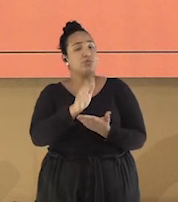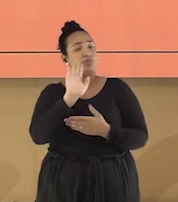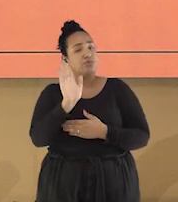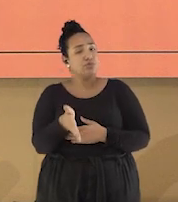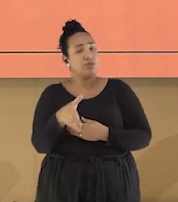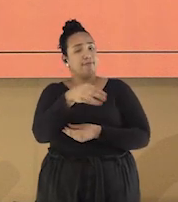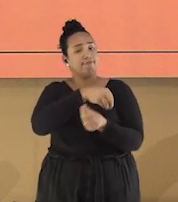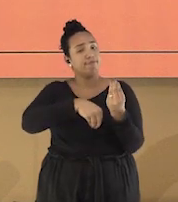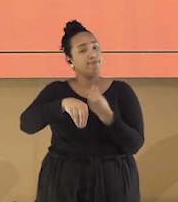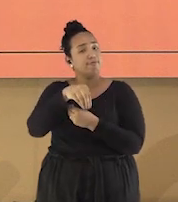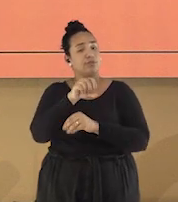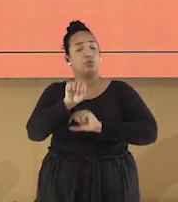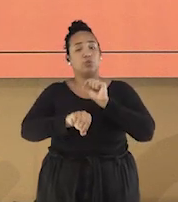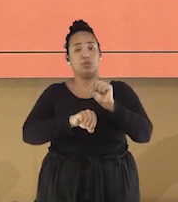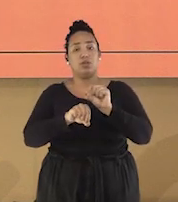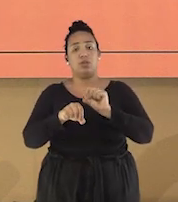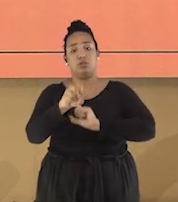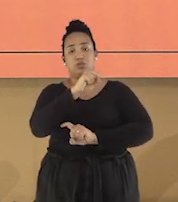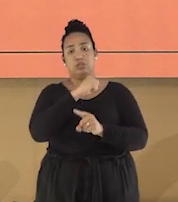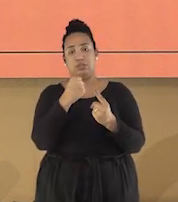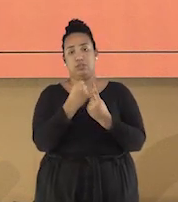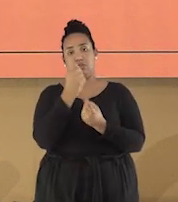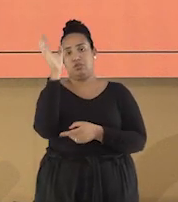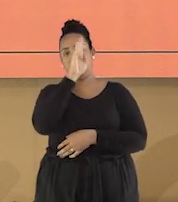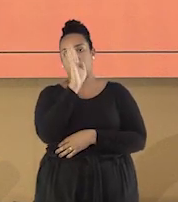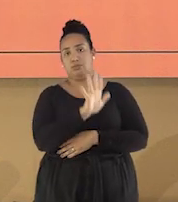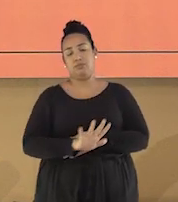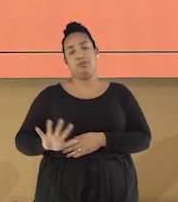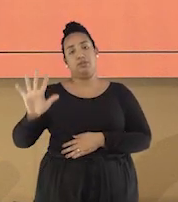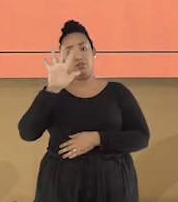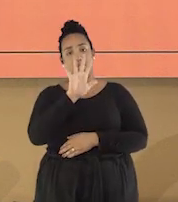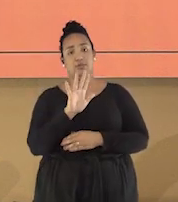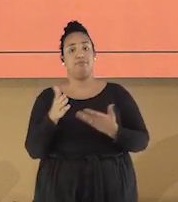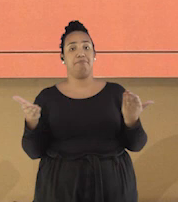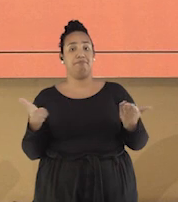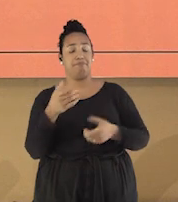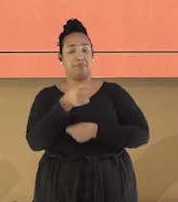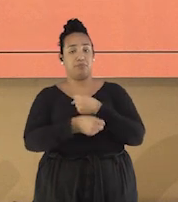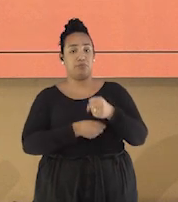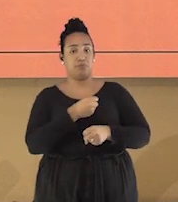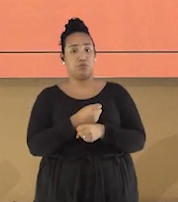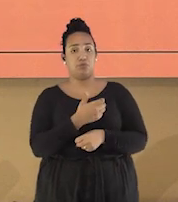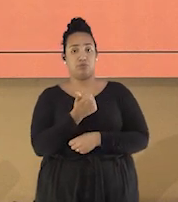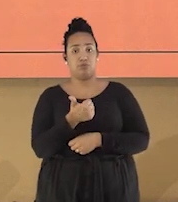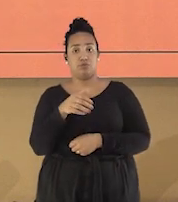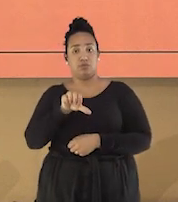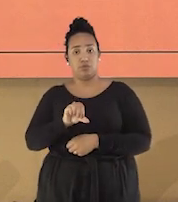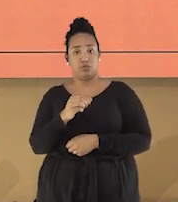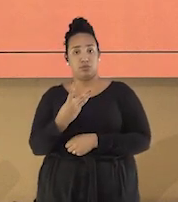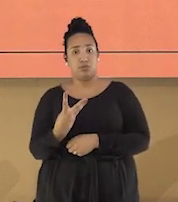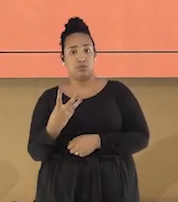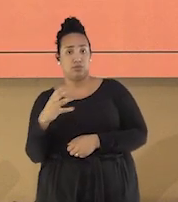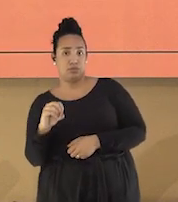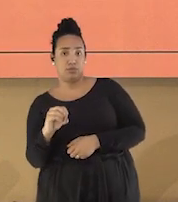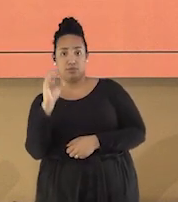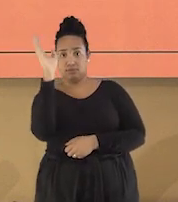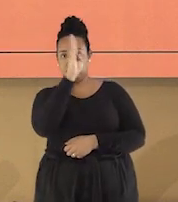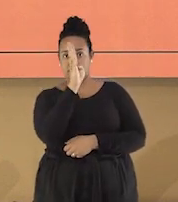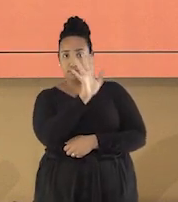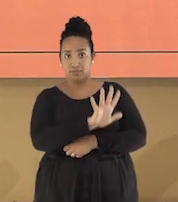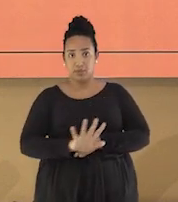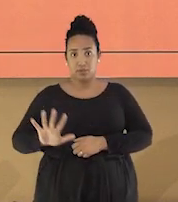principais questões sociais do Brasil. Já a partir de 1930, a polarização do ambiente nacional